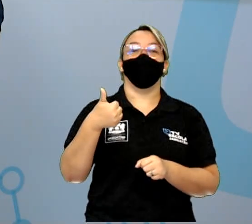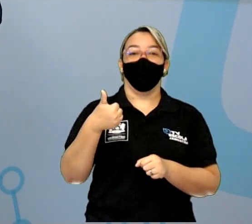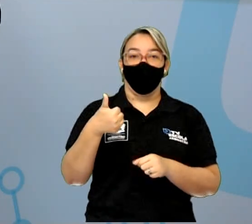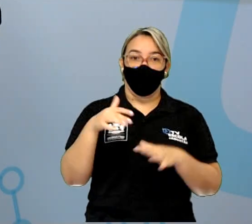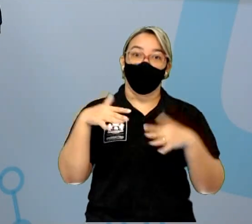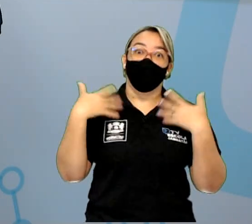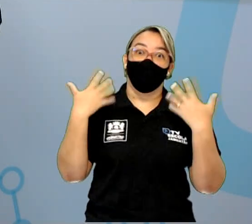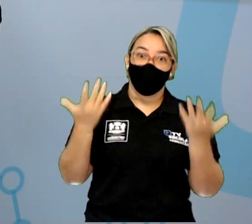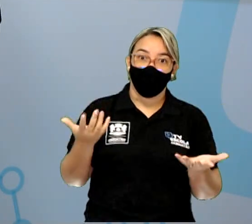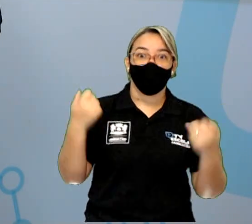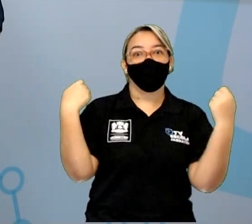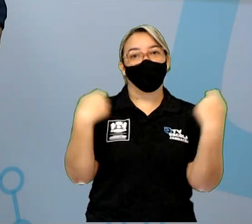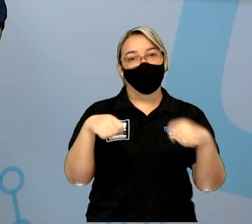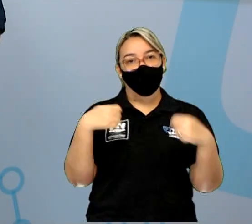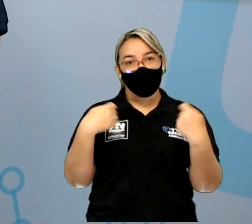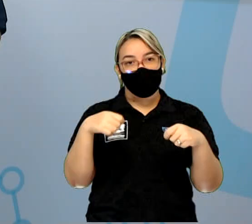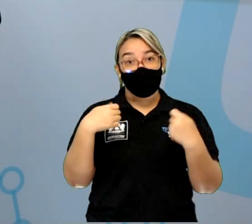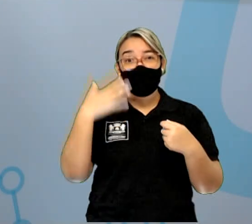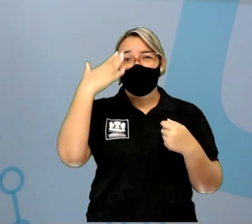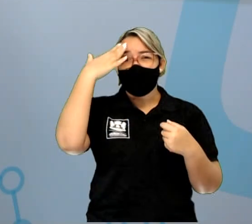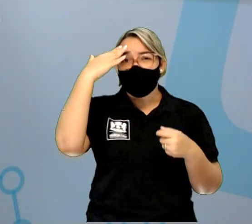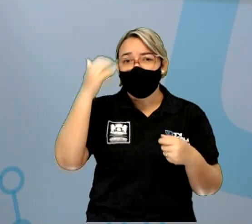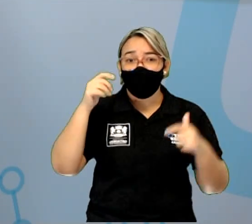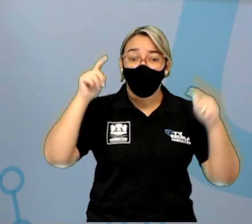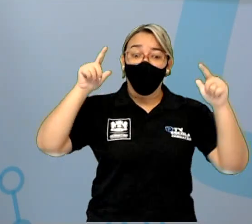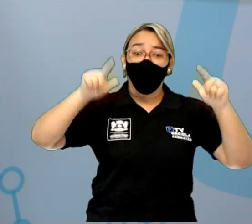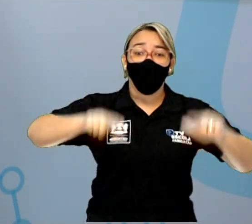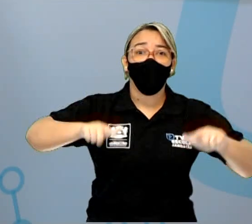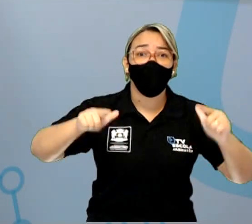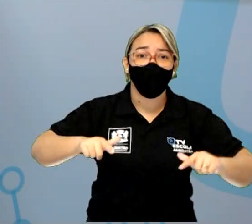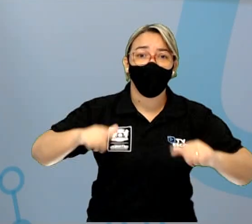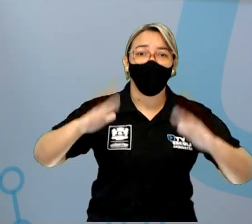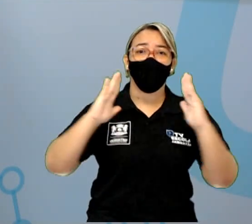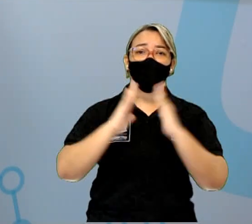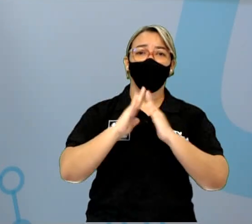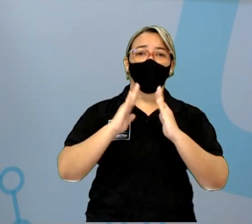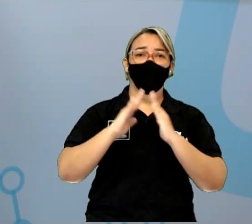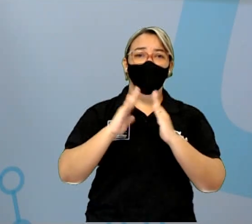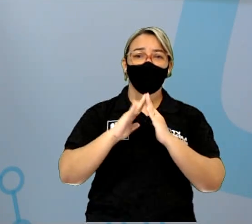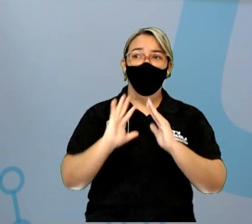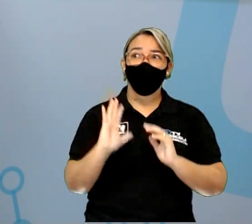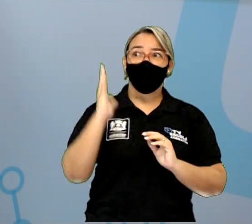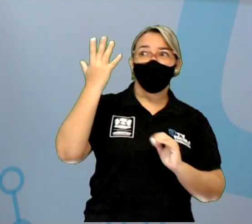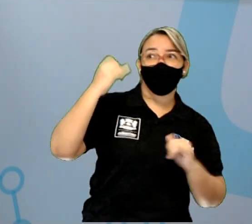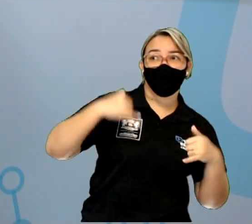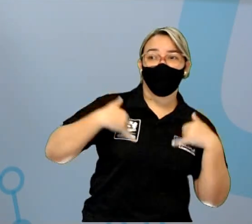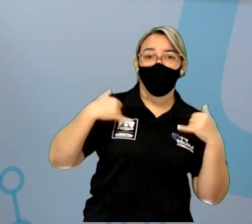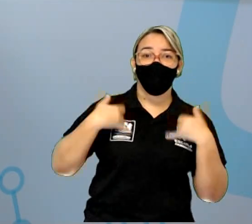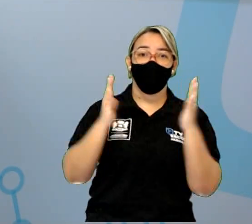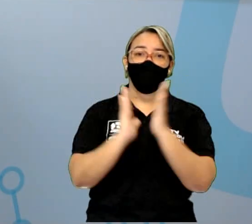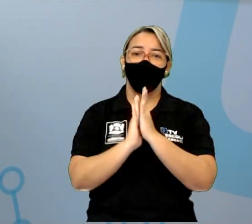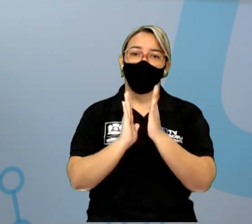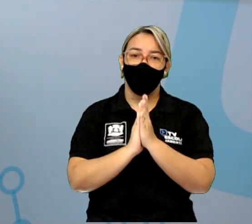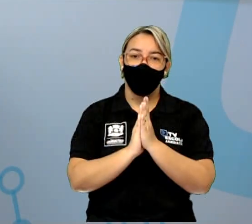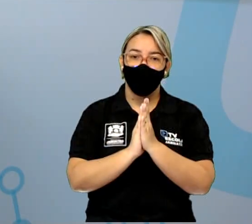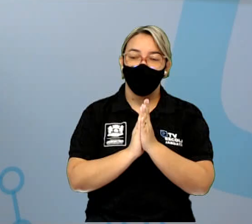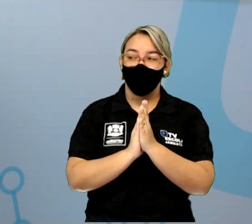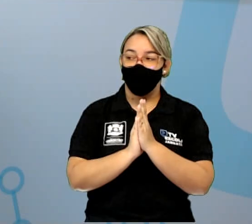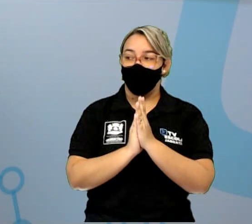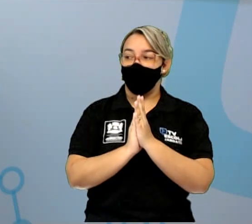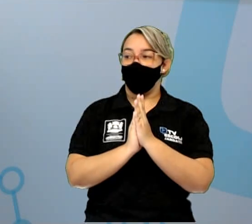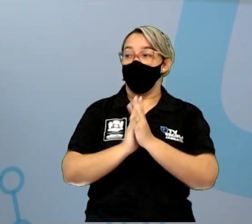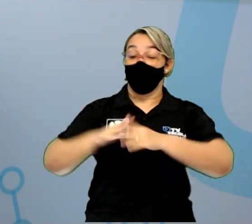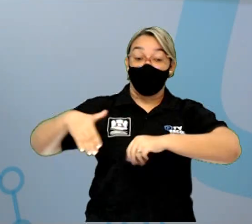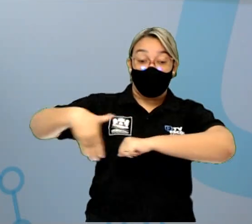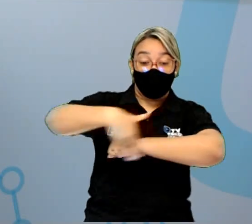Então, precisa saber o local. Se eu não saber a casa de Marina, onde é? Como é que eu vou chegar lá? Então, local